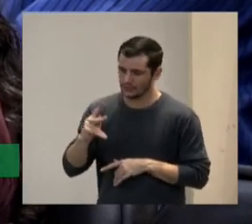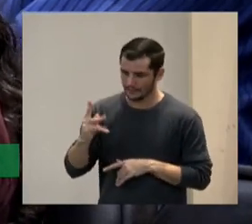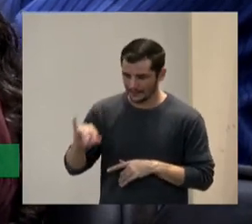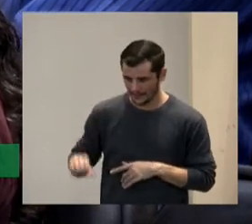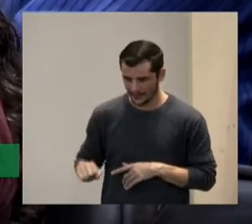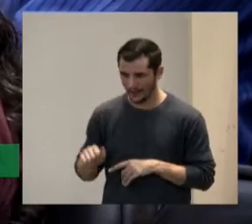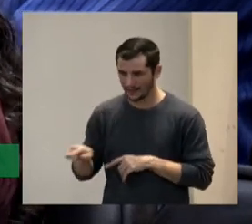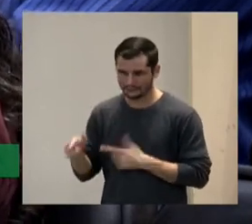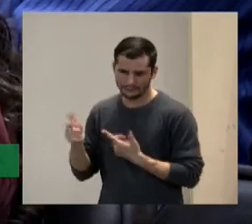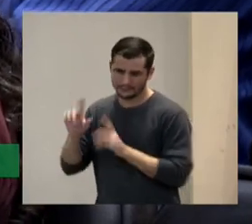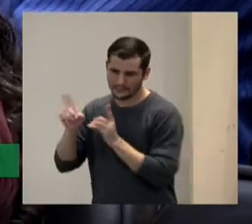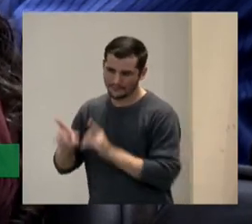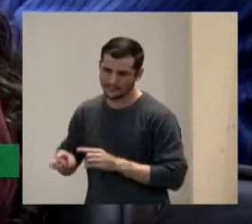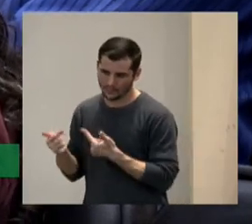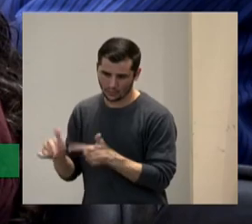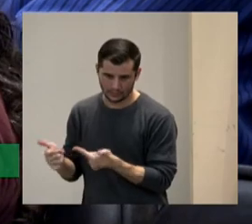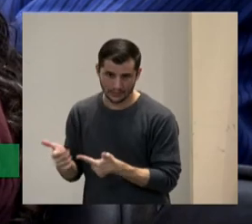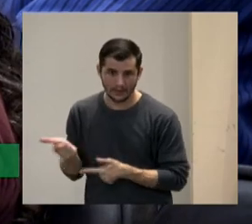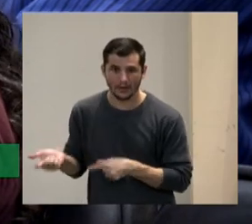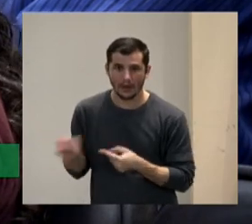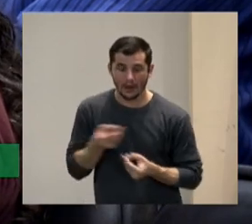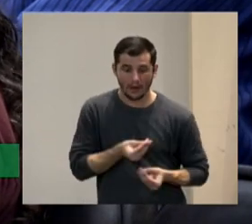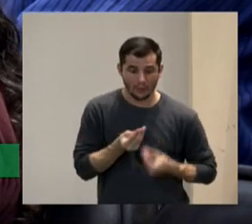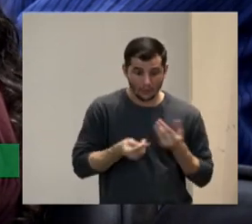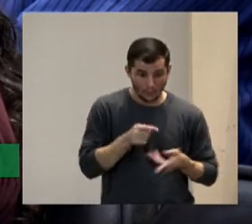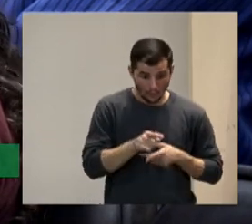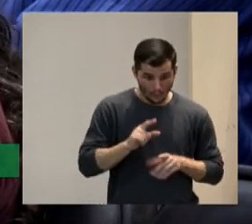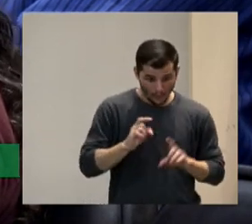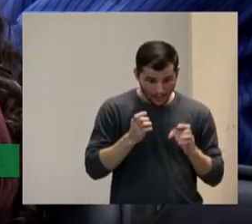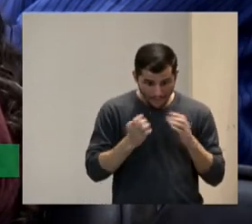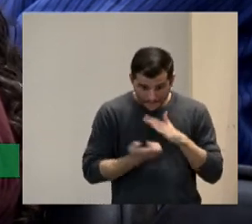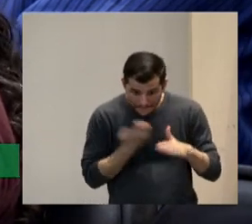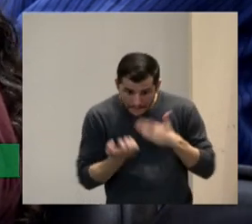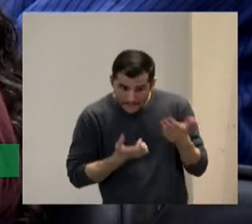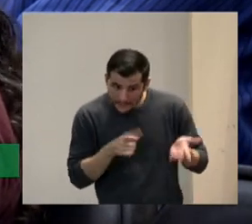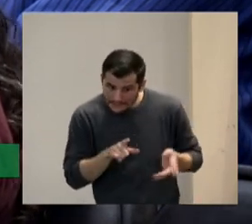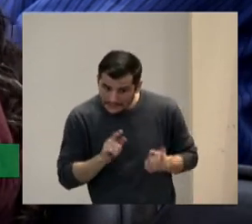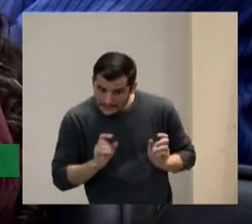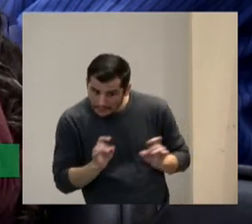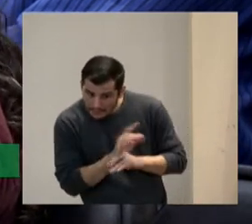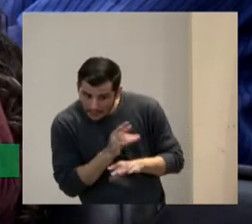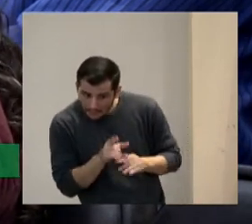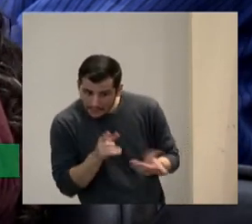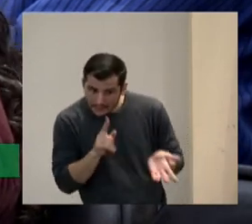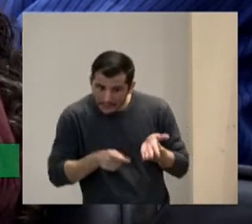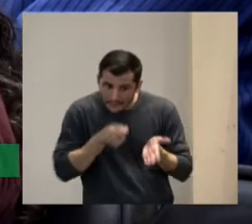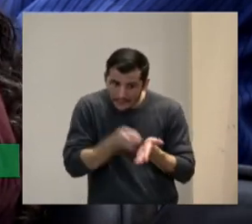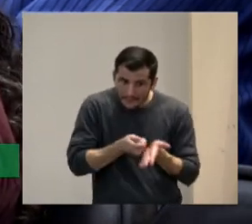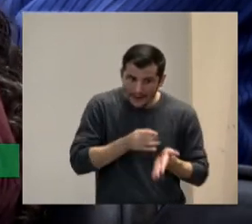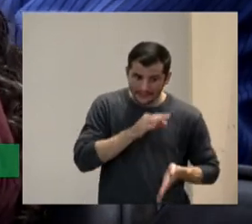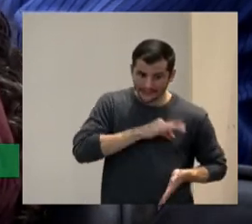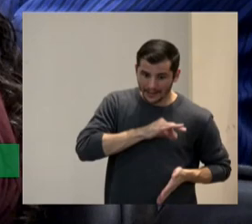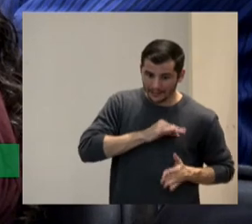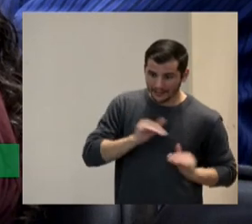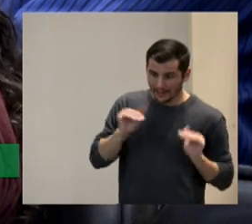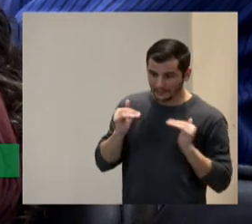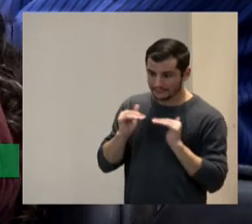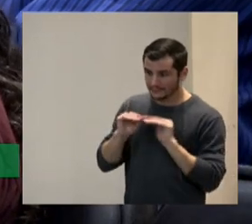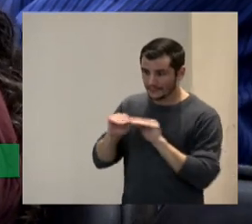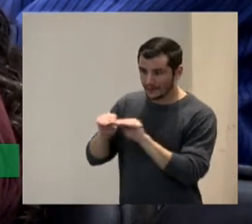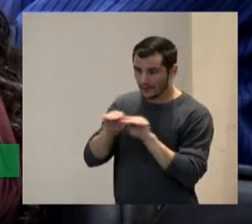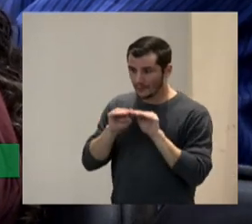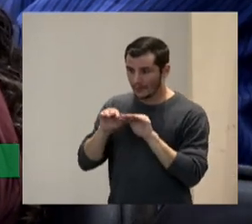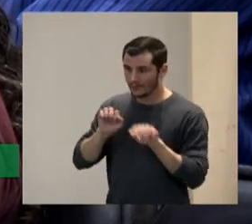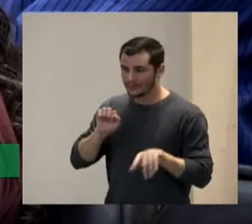porém eu faço a pergunta as empresas estão preparadas para pagar a mesma coisa para uma pessoa que tem